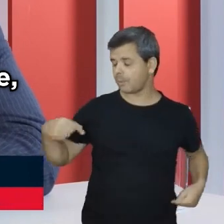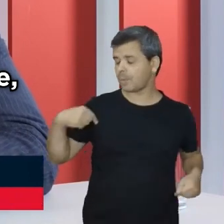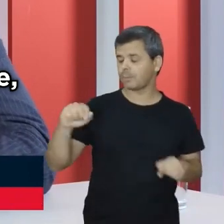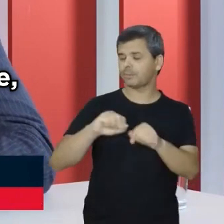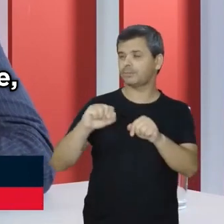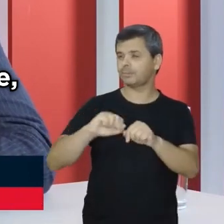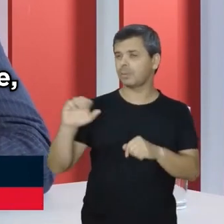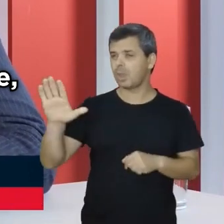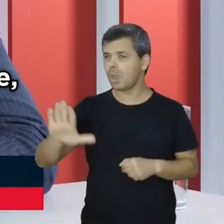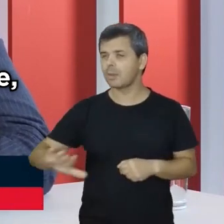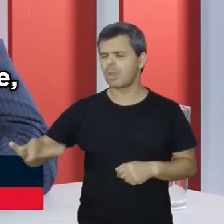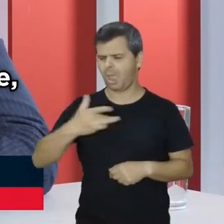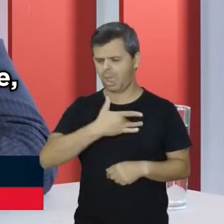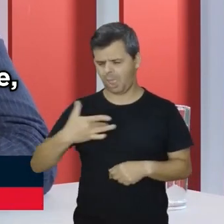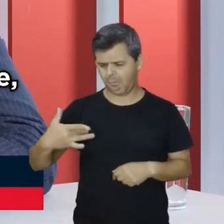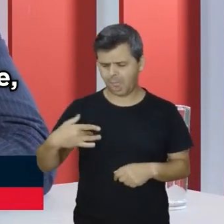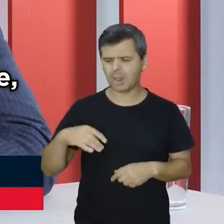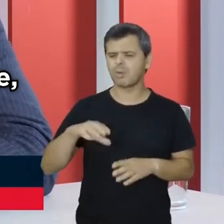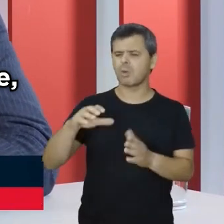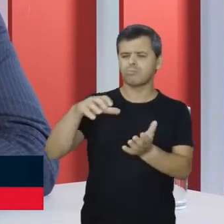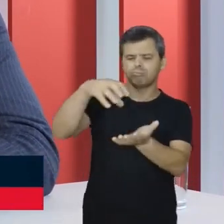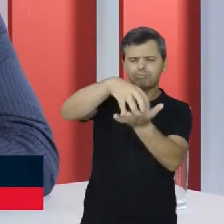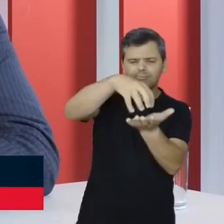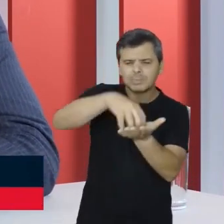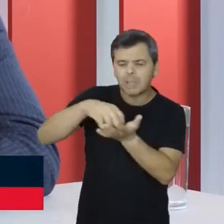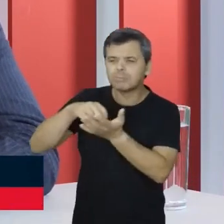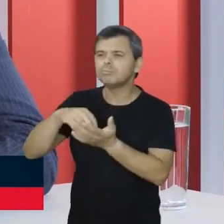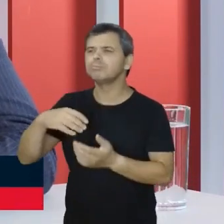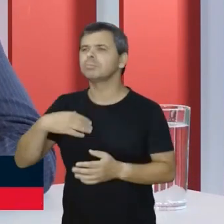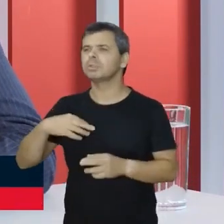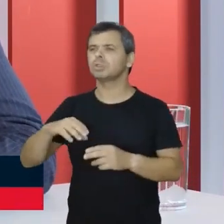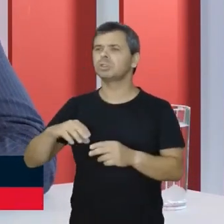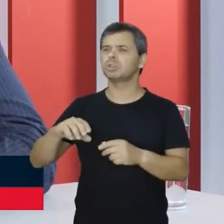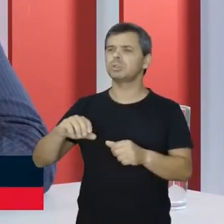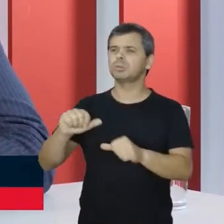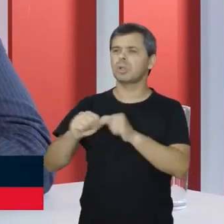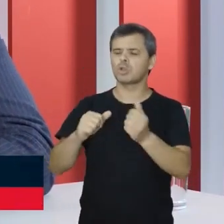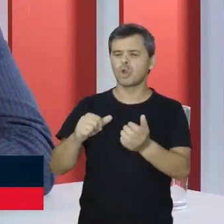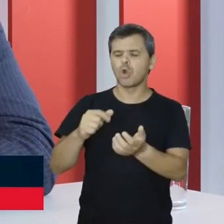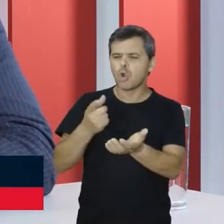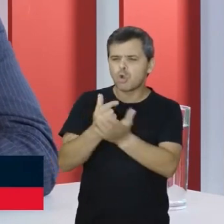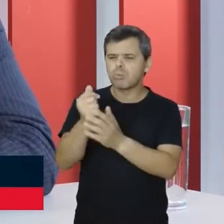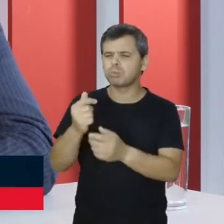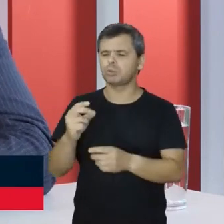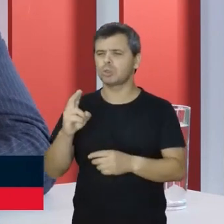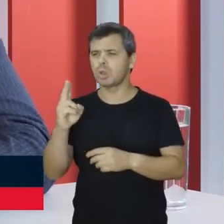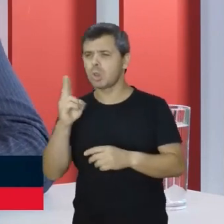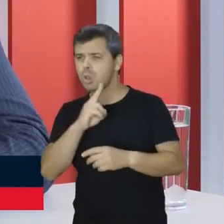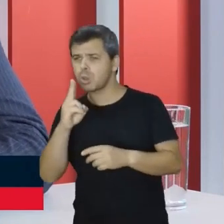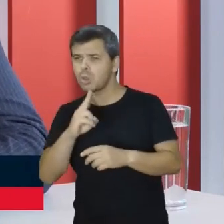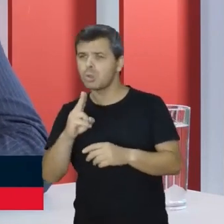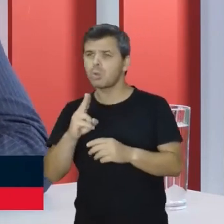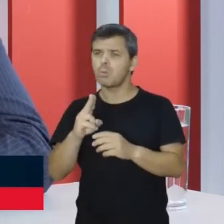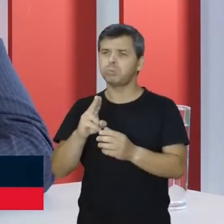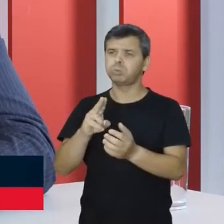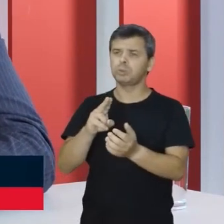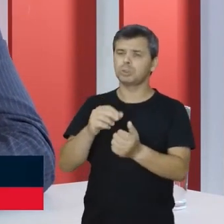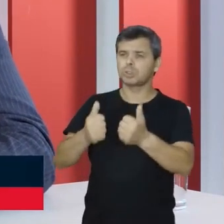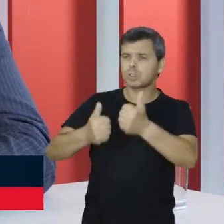gente tem aí na área da saúde com policlínicas, com compra de ambulâncias, com compras do